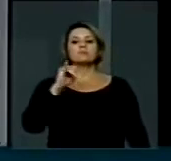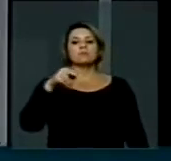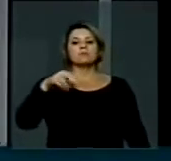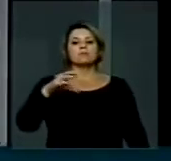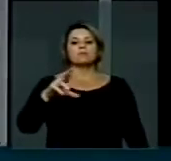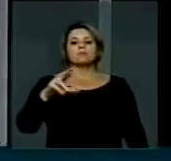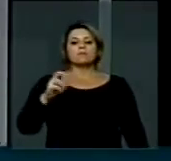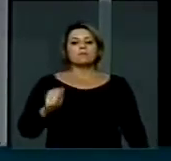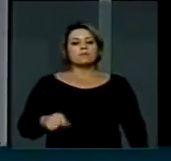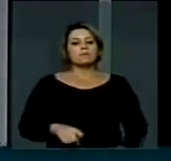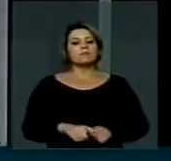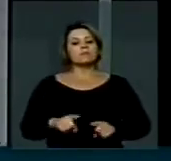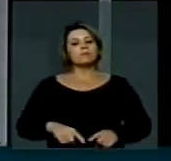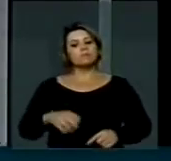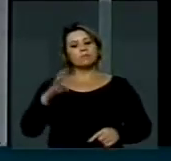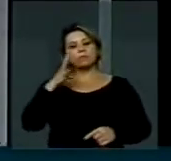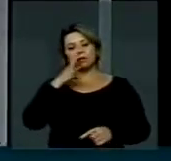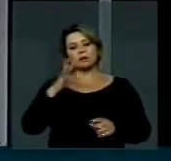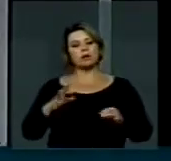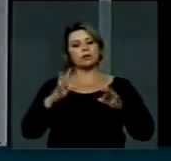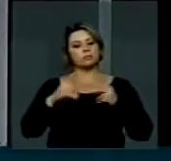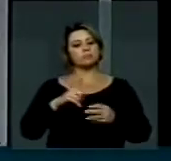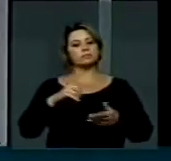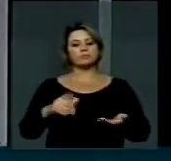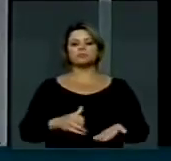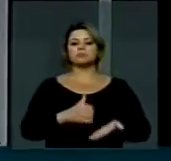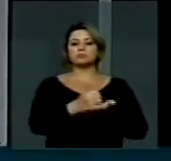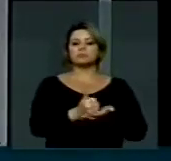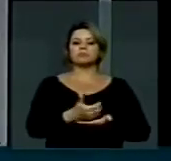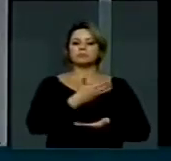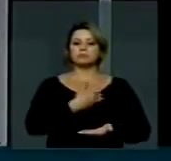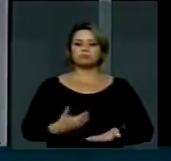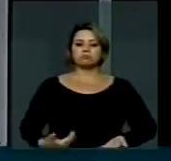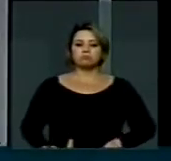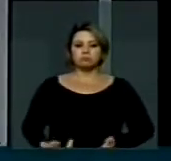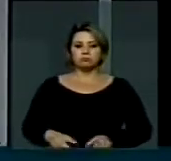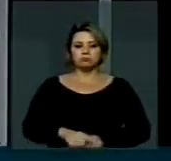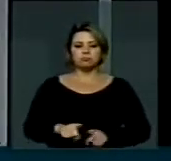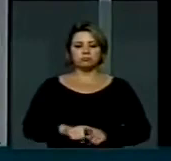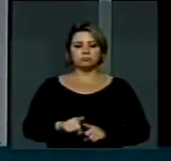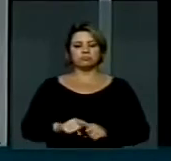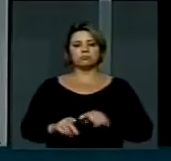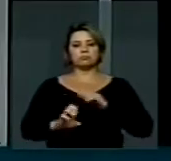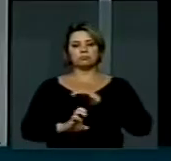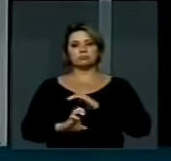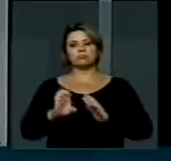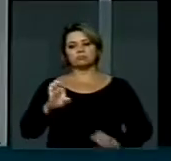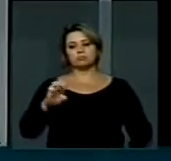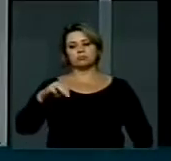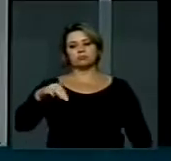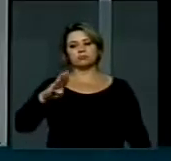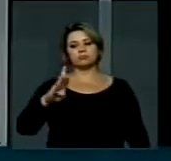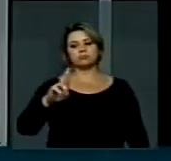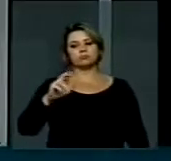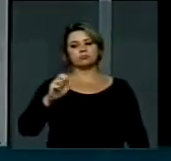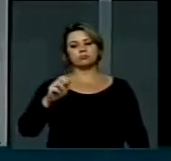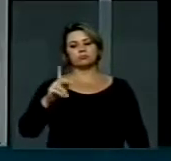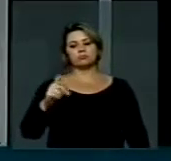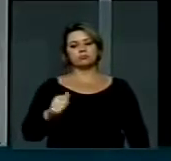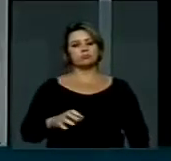que mesmo todo o apoio do governo ao agrichou, a Embrapa levando toda a sua